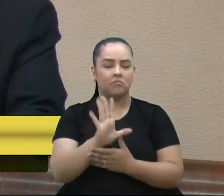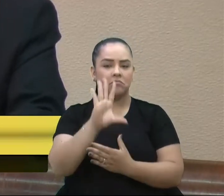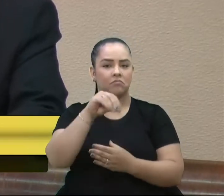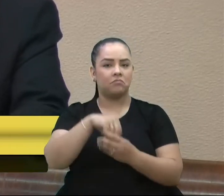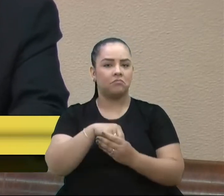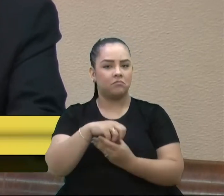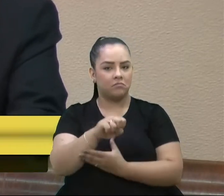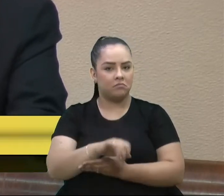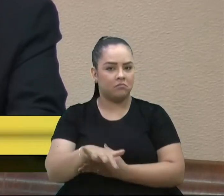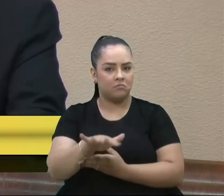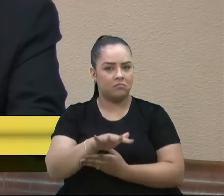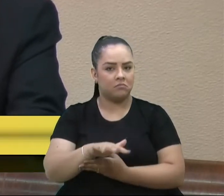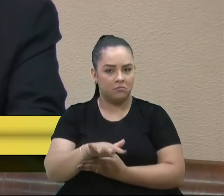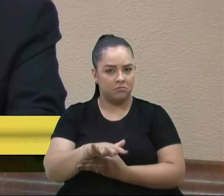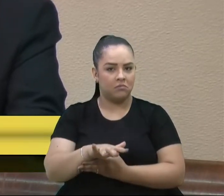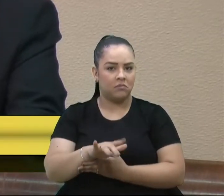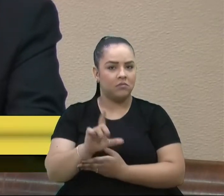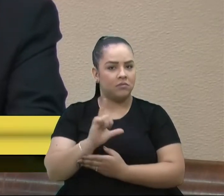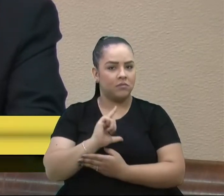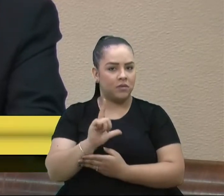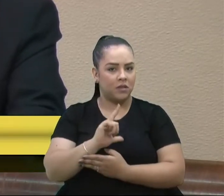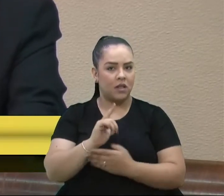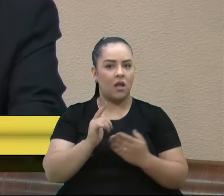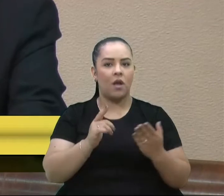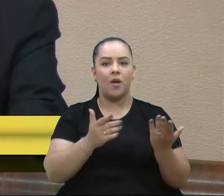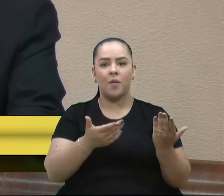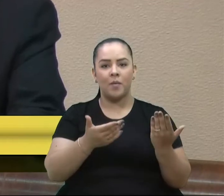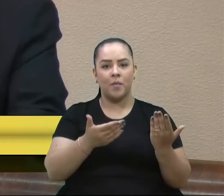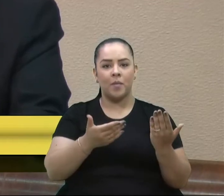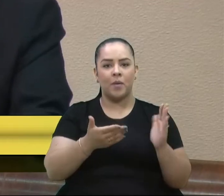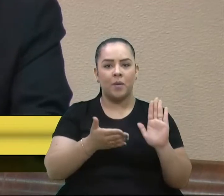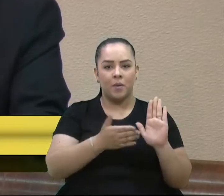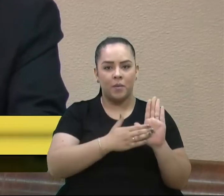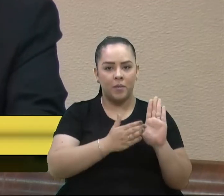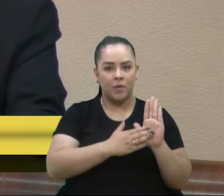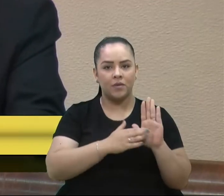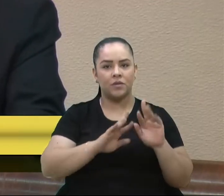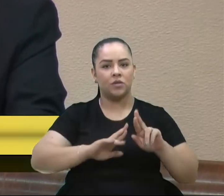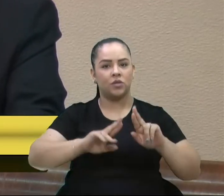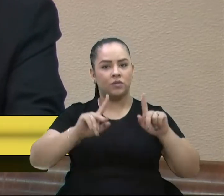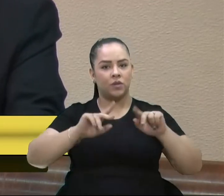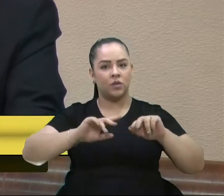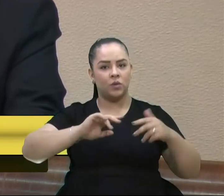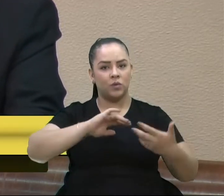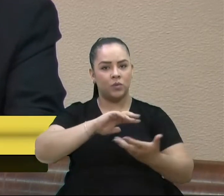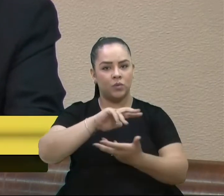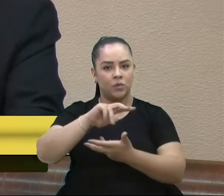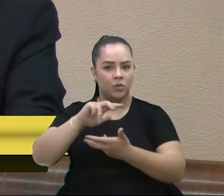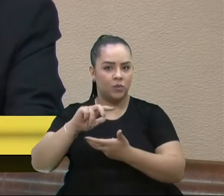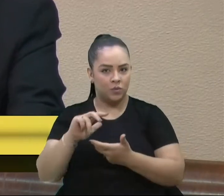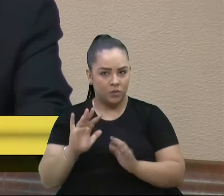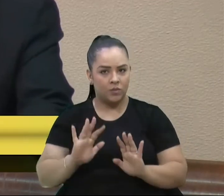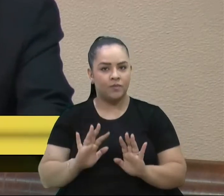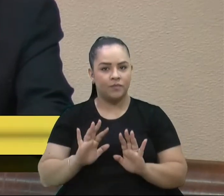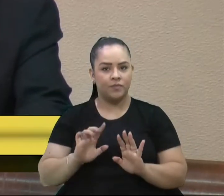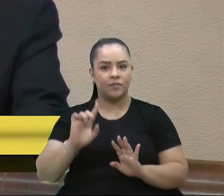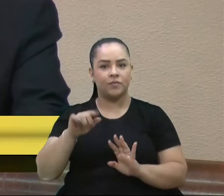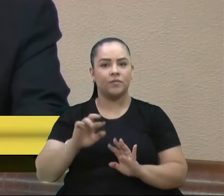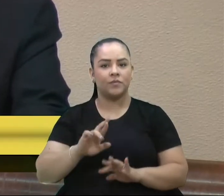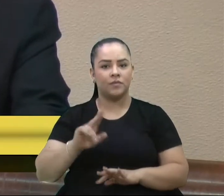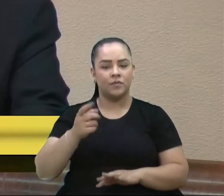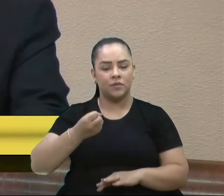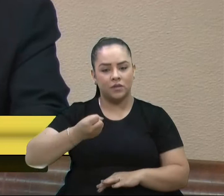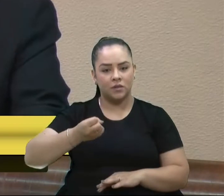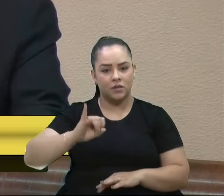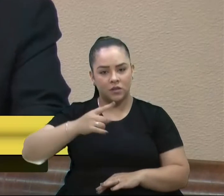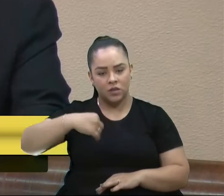setores que proporcionam uma visão diferente de mundo, faz a diferença quando a gente leva a sério